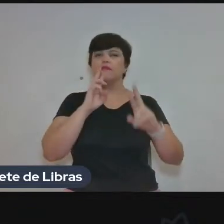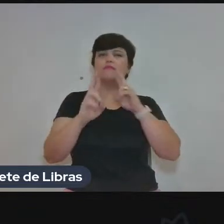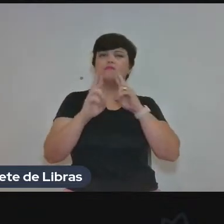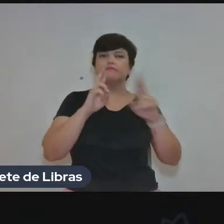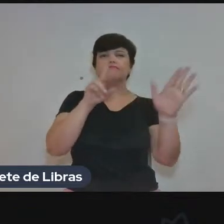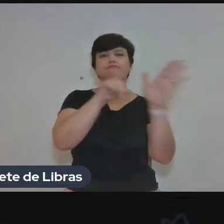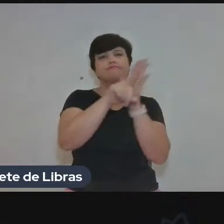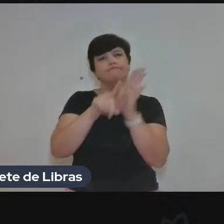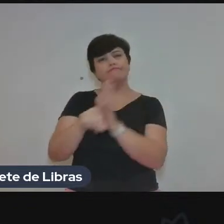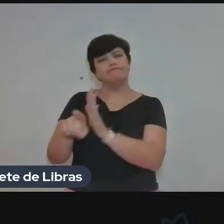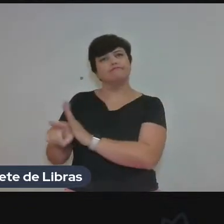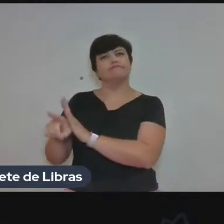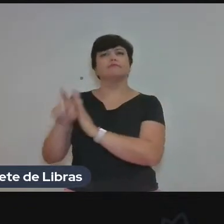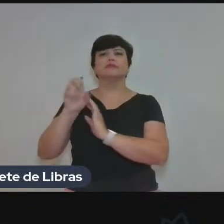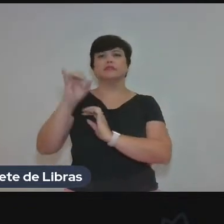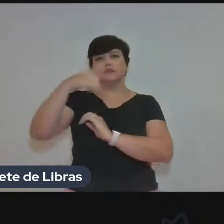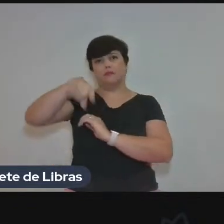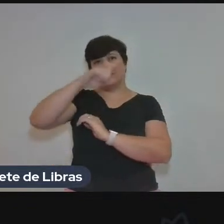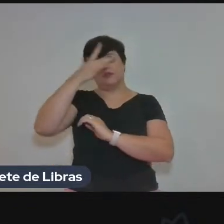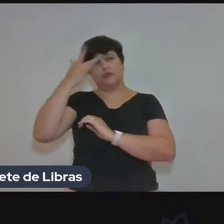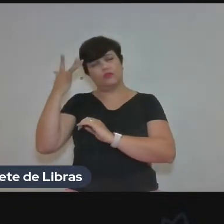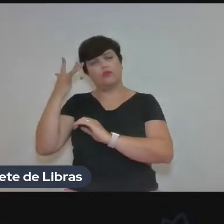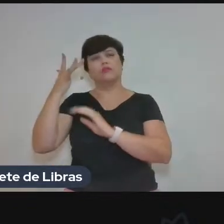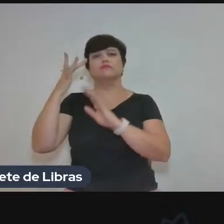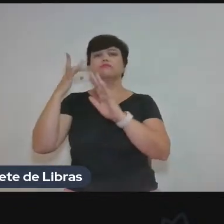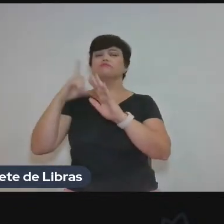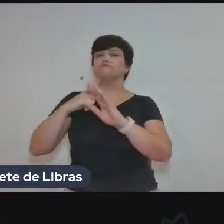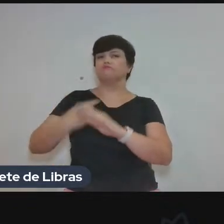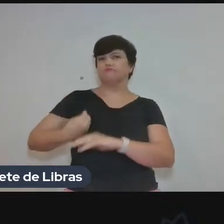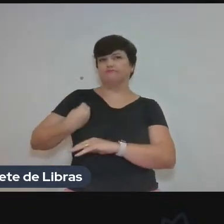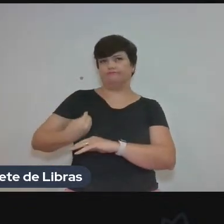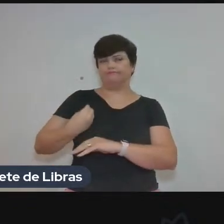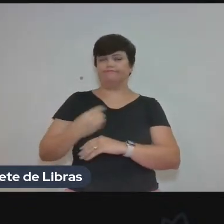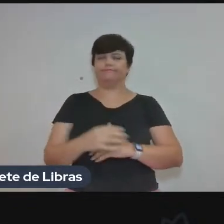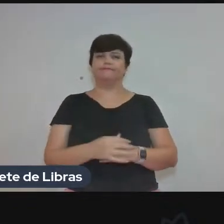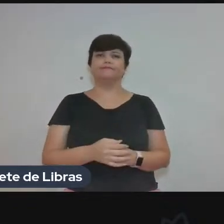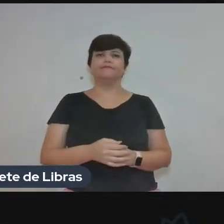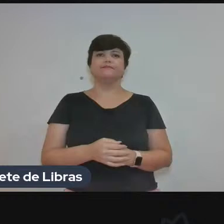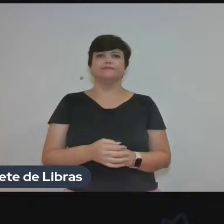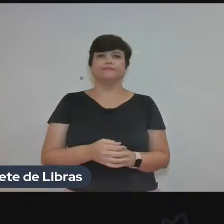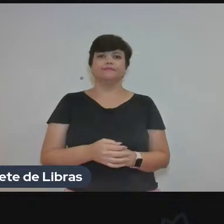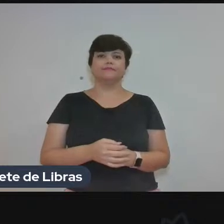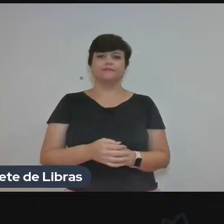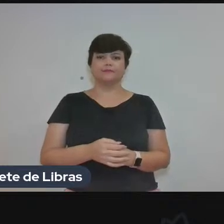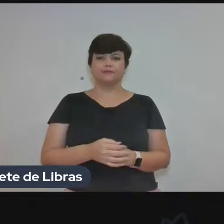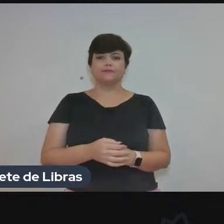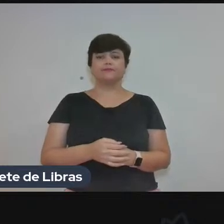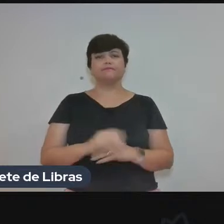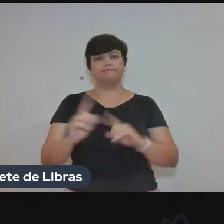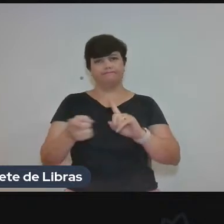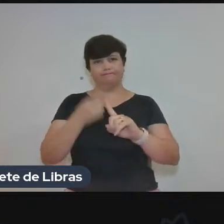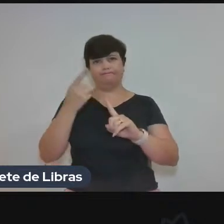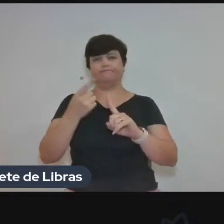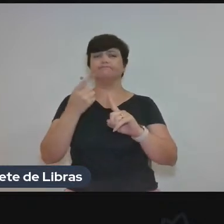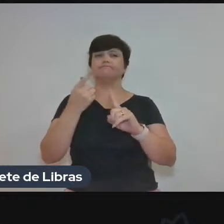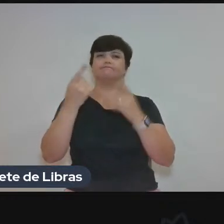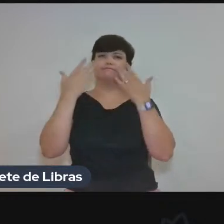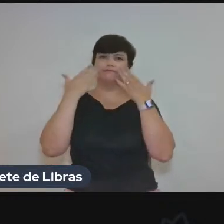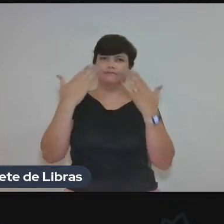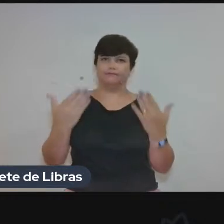perguntas que o público tenha. A primeira apresentação